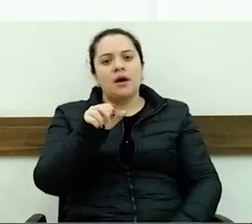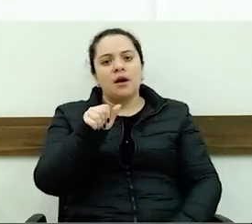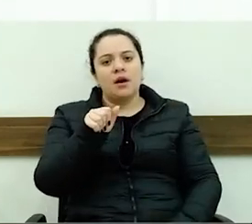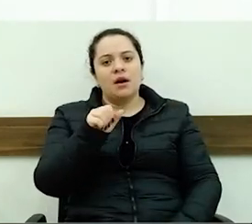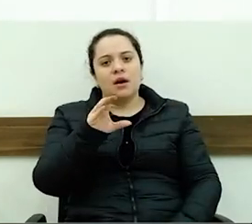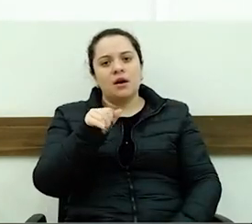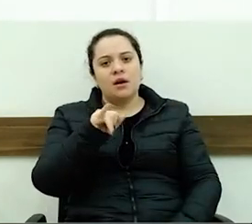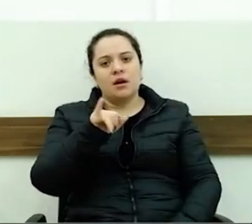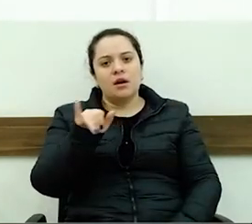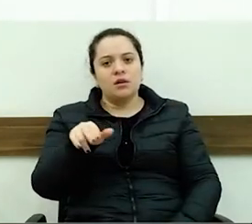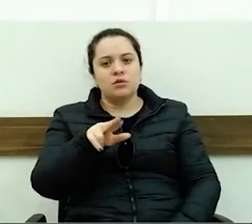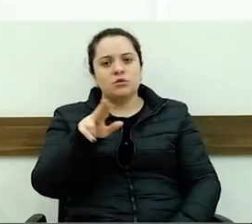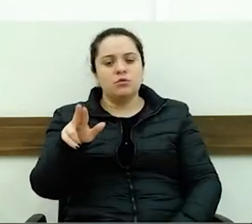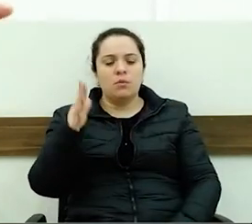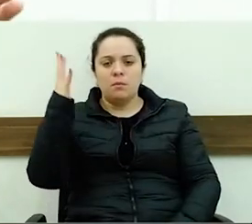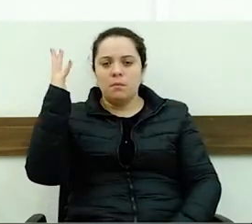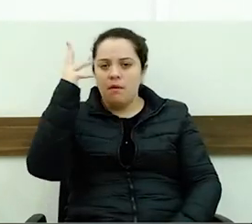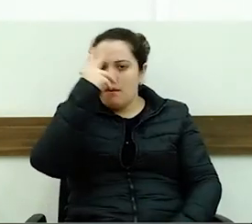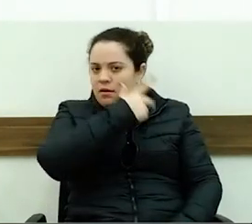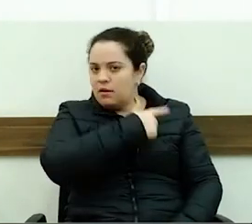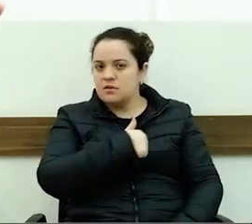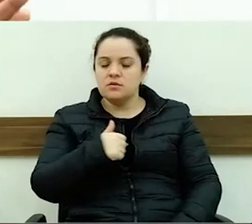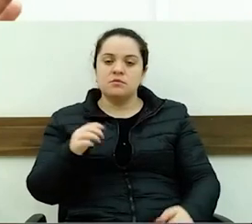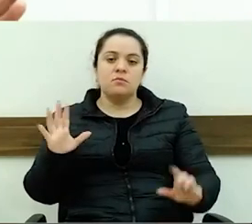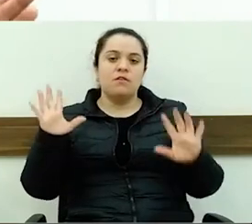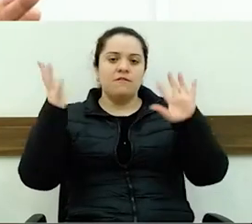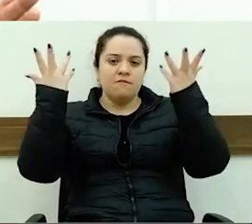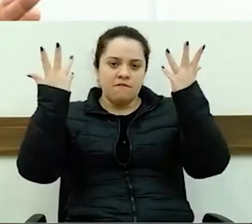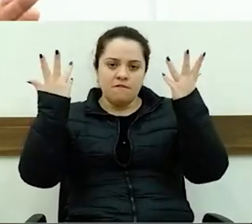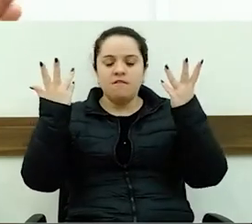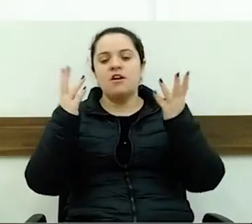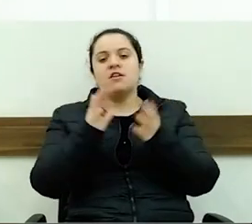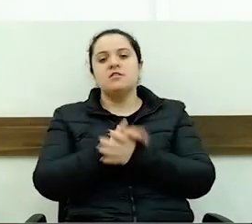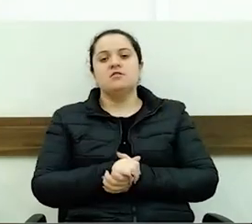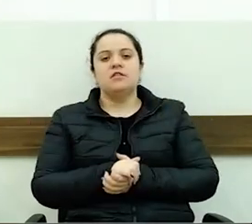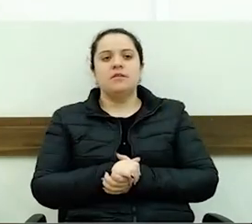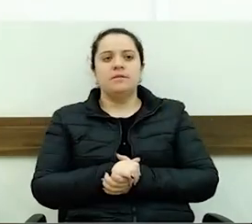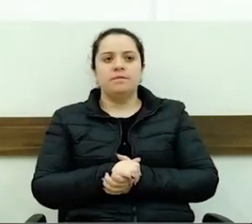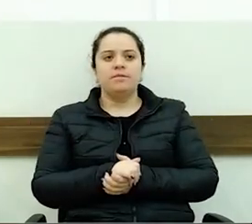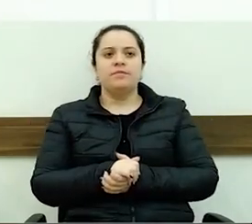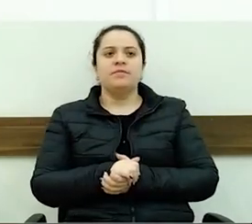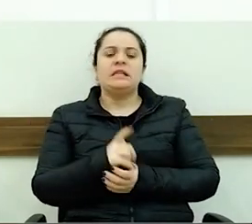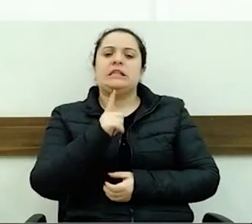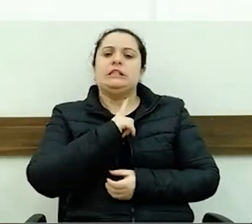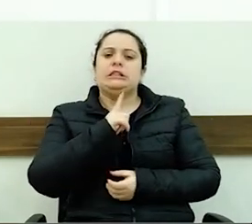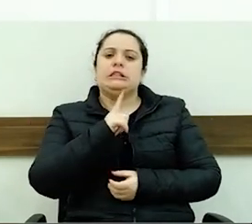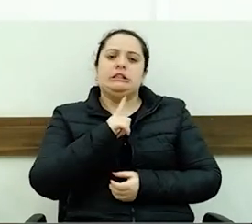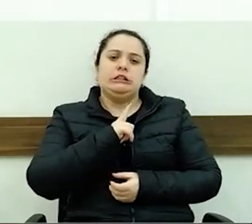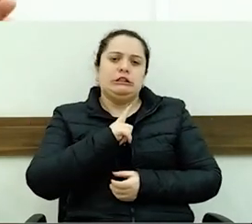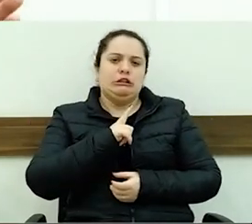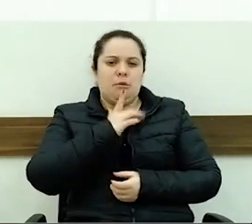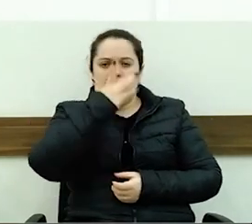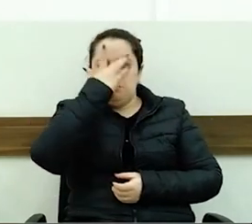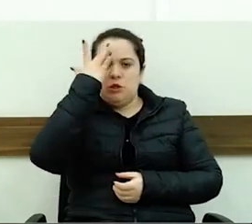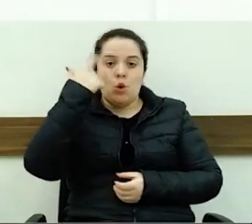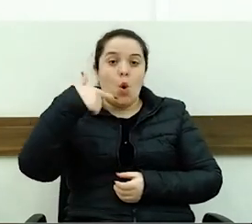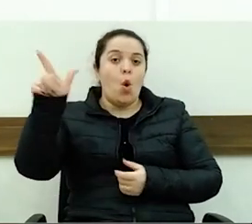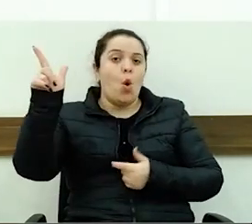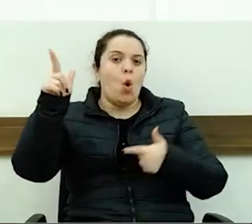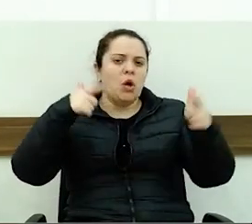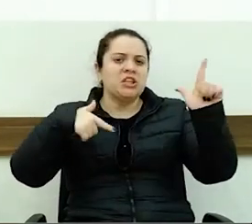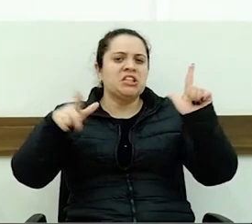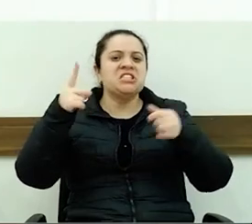que proporcionaram, não a nós guairenses, mas a nossa região, não vereador Beto, tinha gente de tudo quanto é lado lá. Então fica aqui